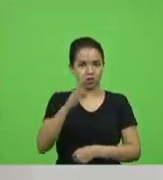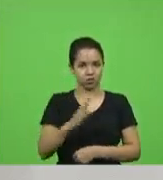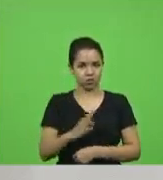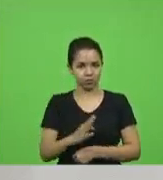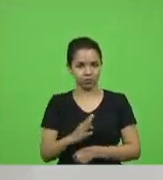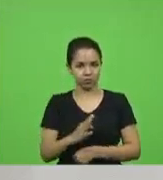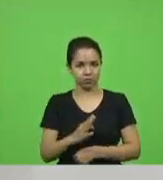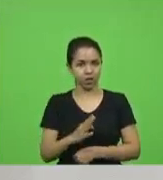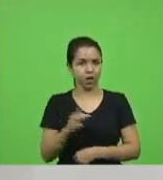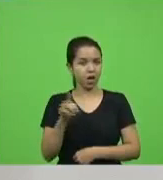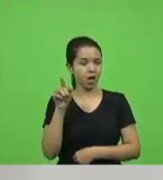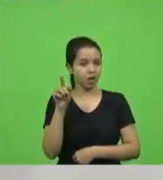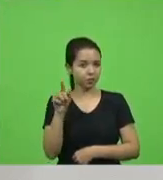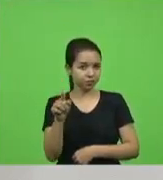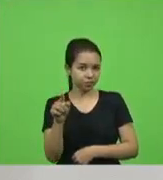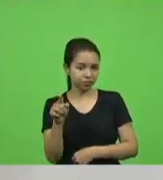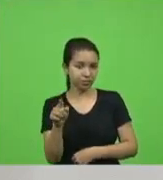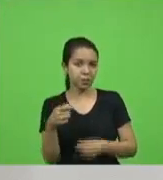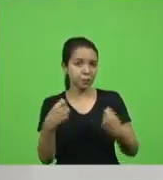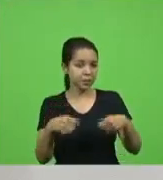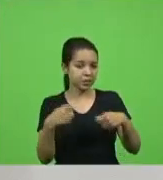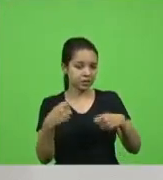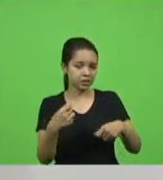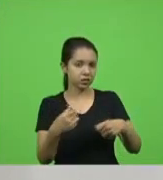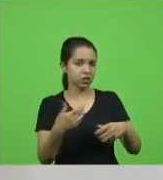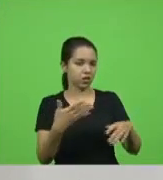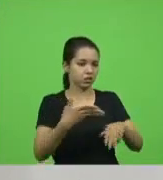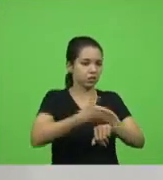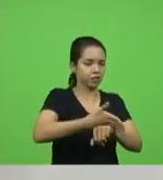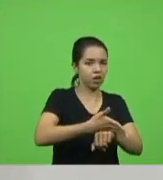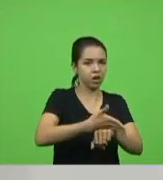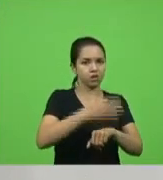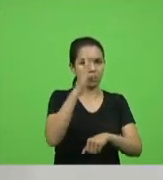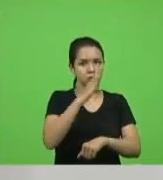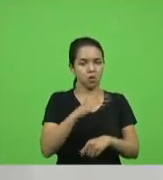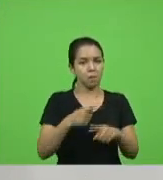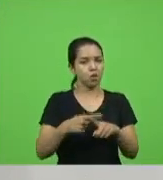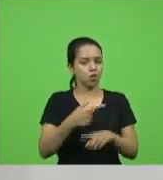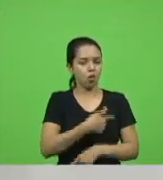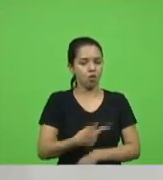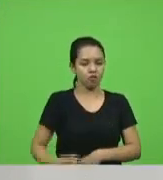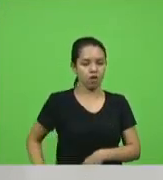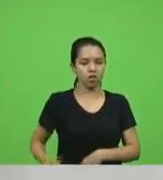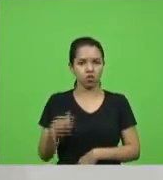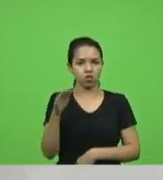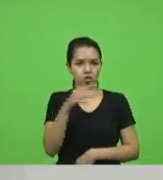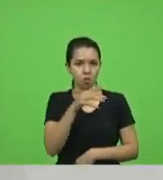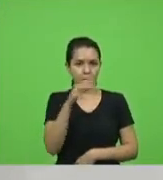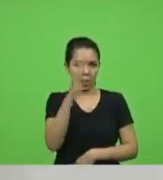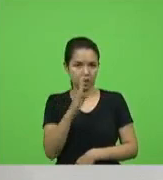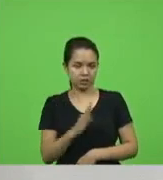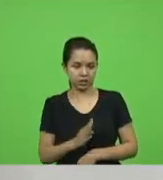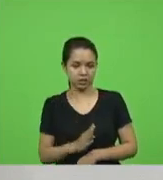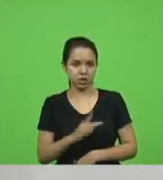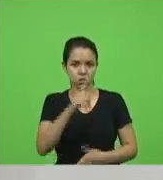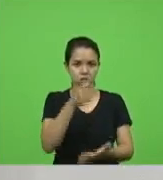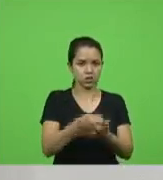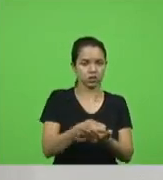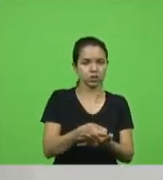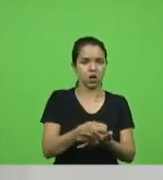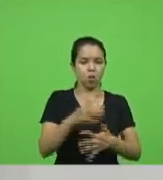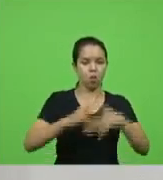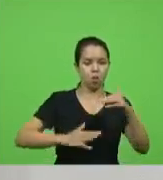uma interferência no país porque o governo brasileiro não toma uma atitude e agora lendo que a comunidade